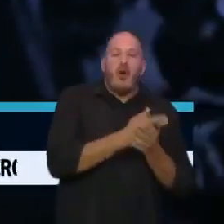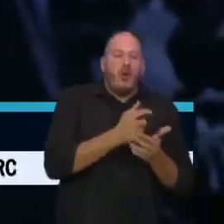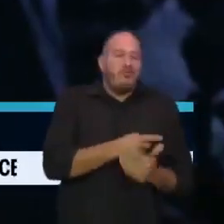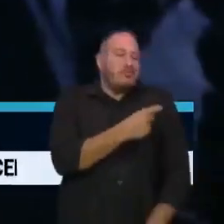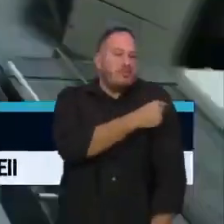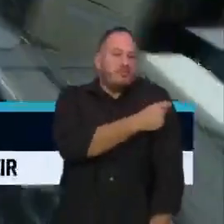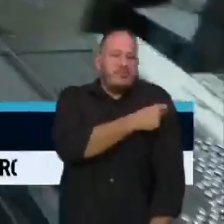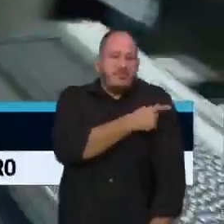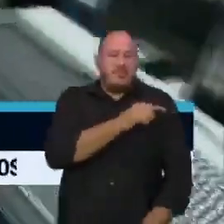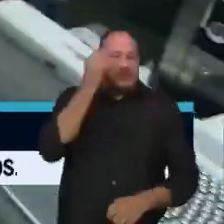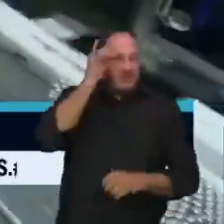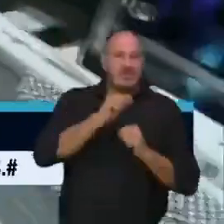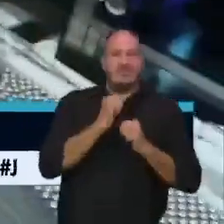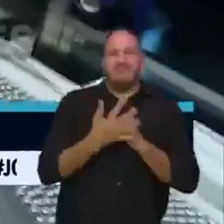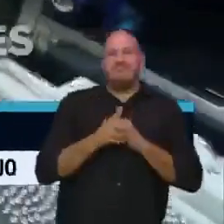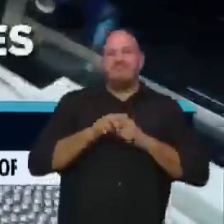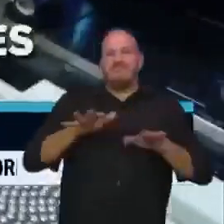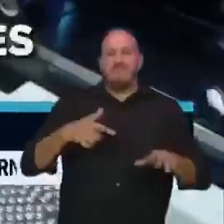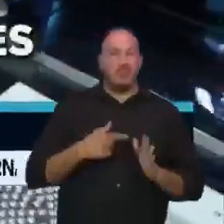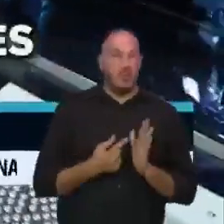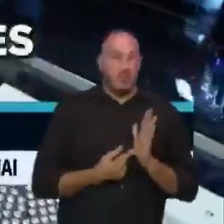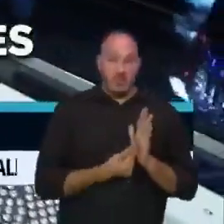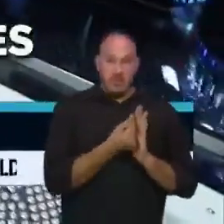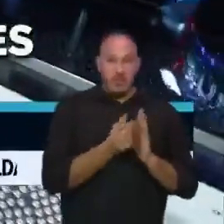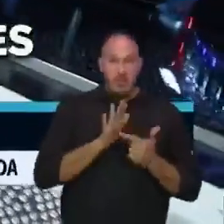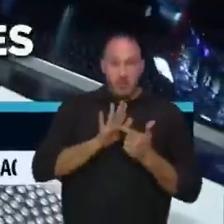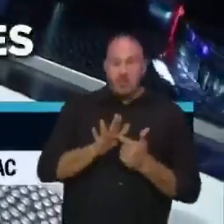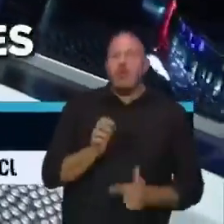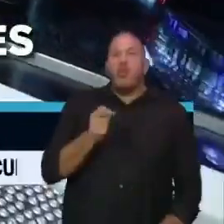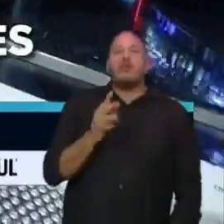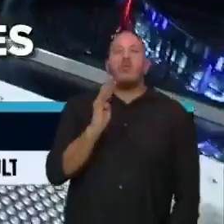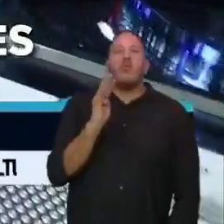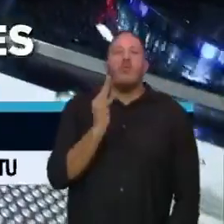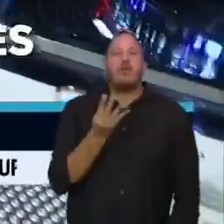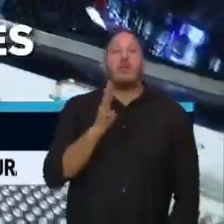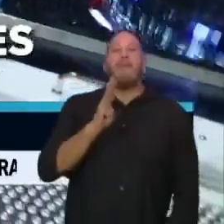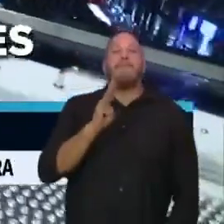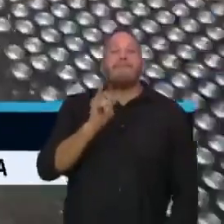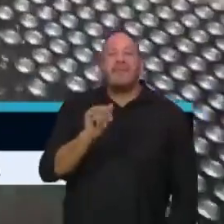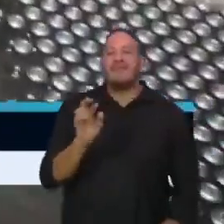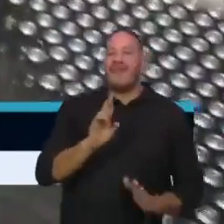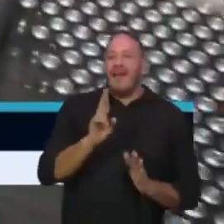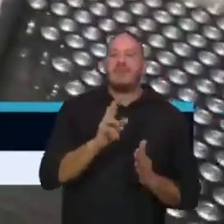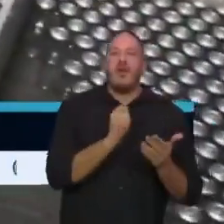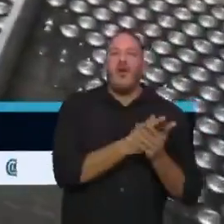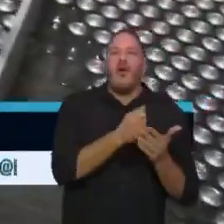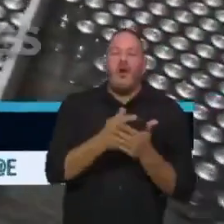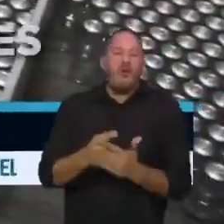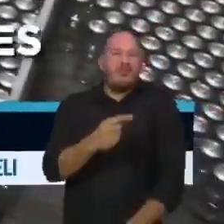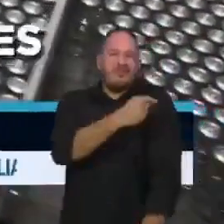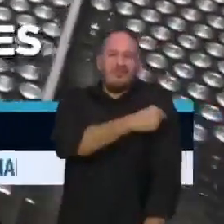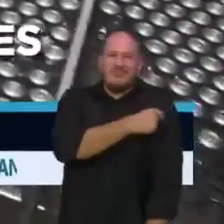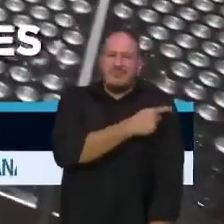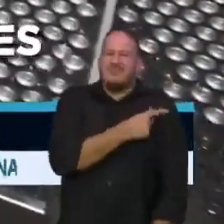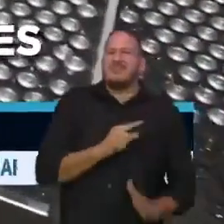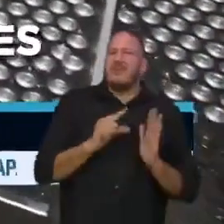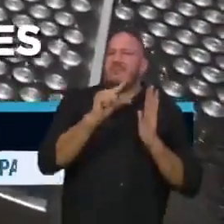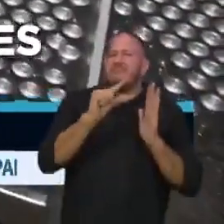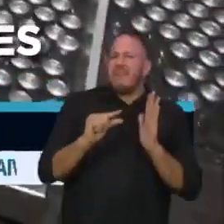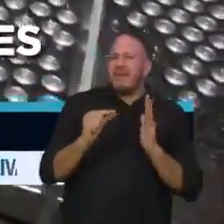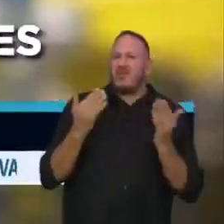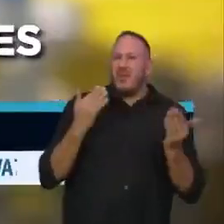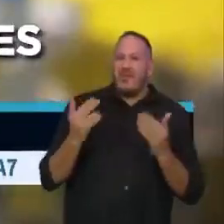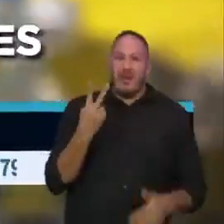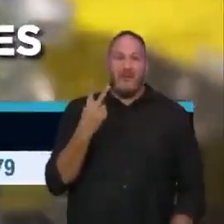a Covid-19. O orçamento reserva quase 4 bilhões de reais para a compra de vacinas. É bem menos que os 28